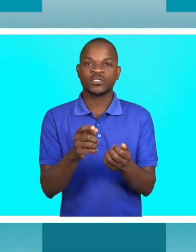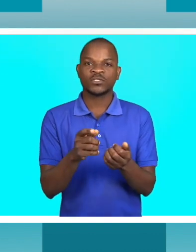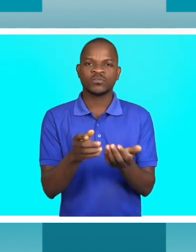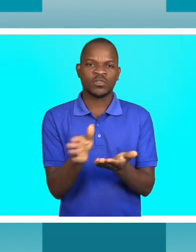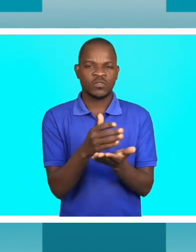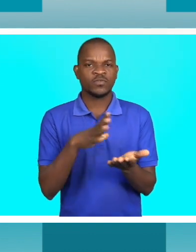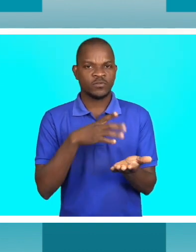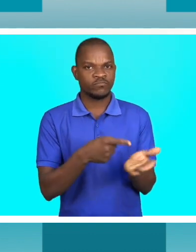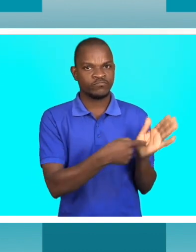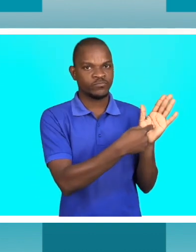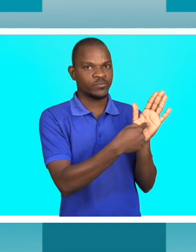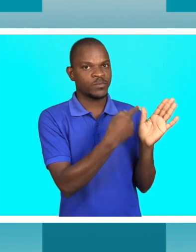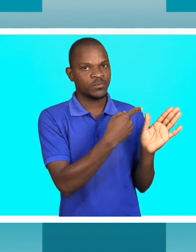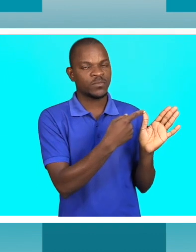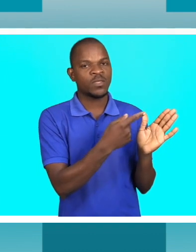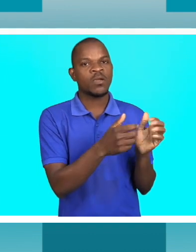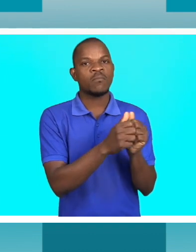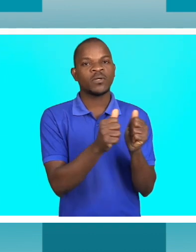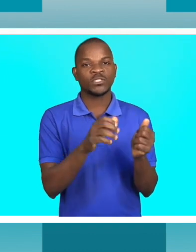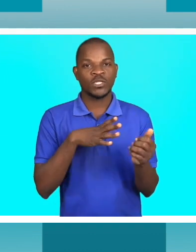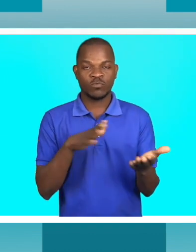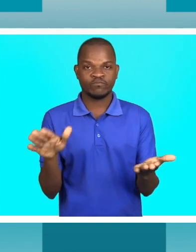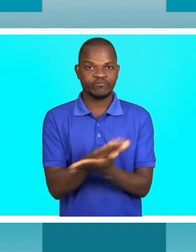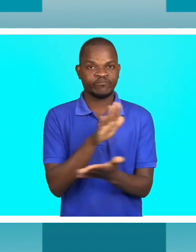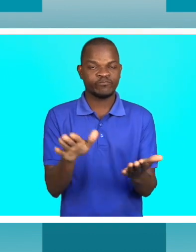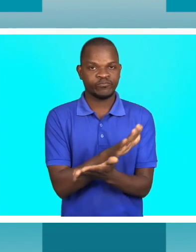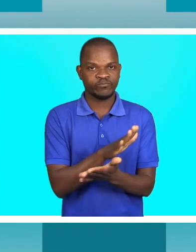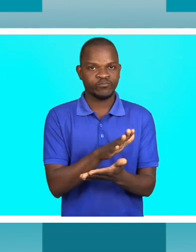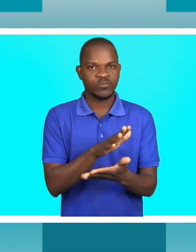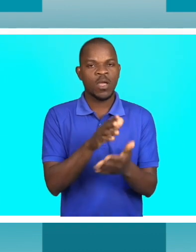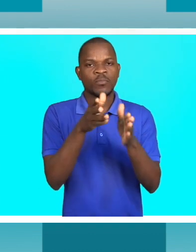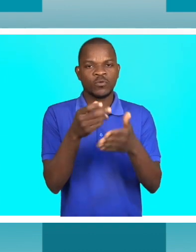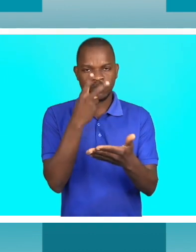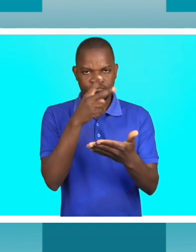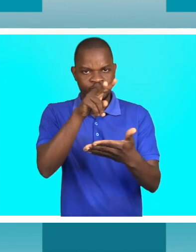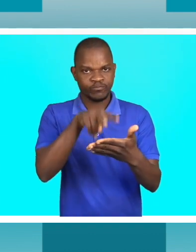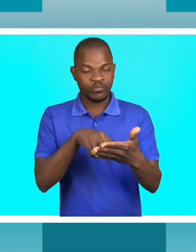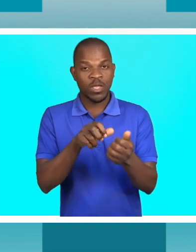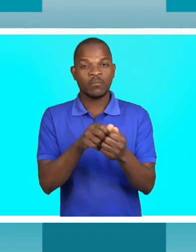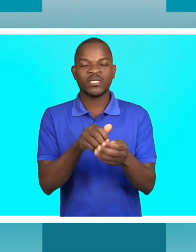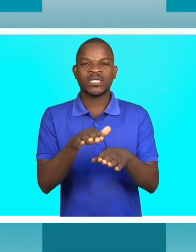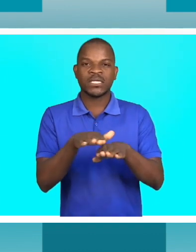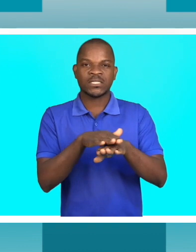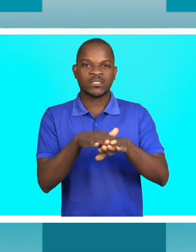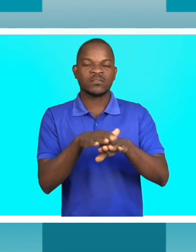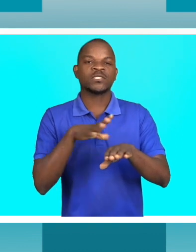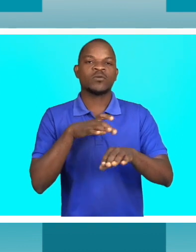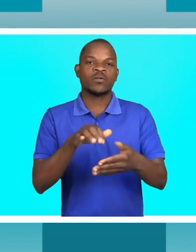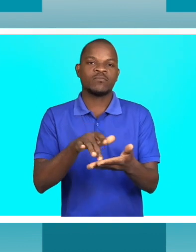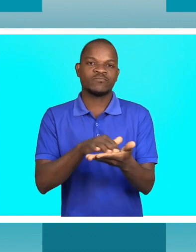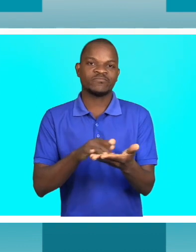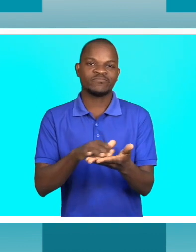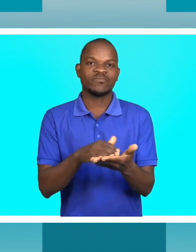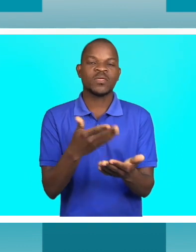desculpe que está aqui, acessível, impresso à tinta, nós temos narrado com a capa em